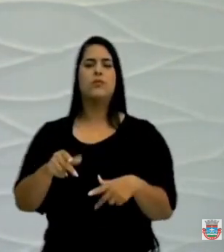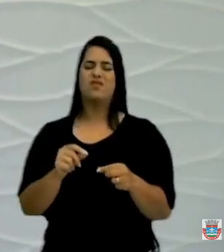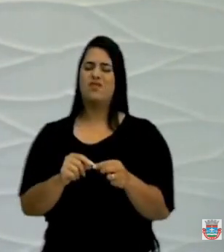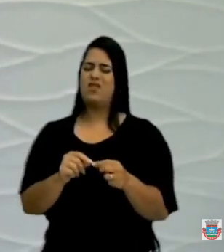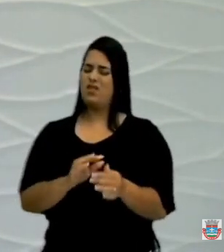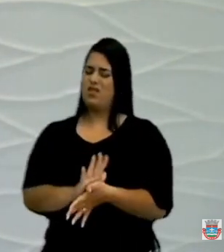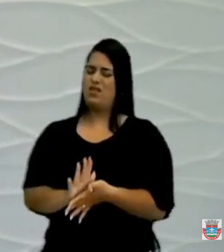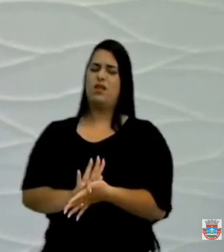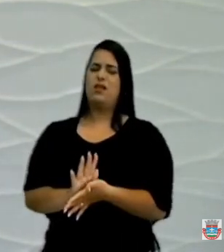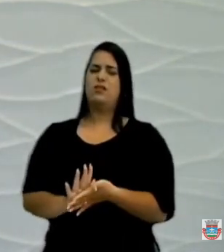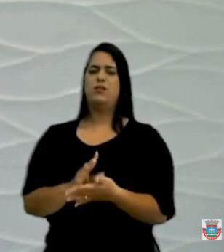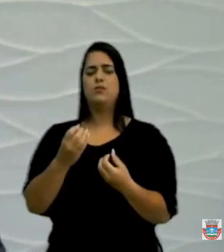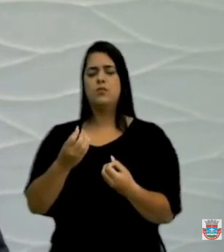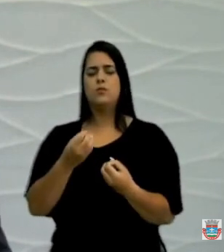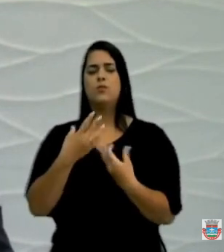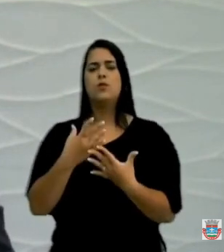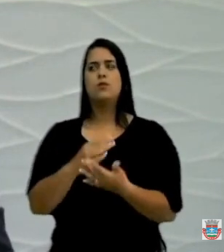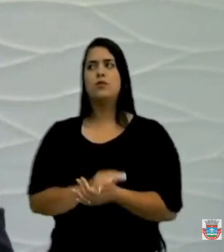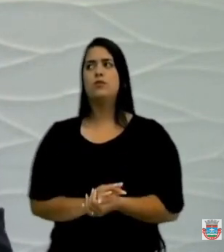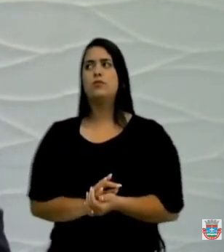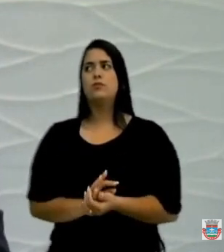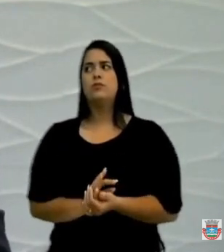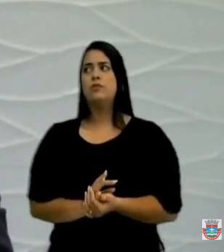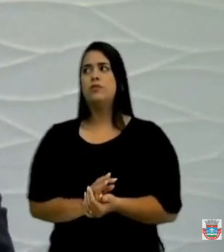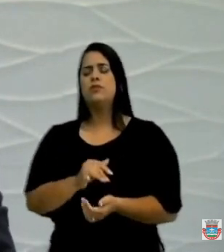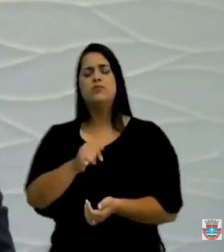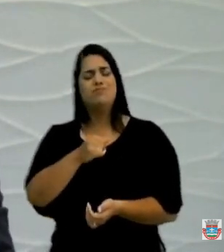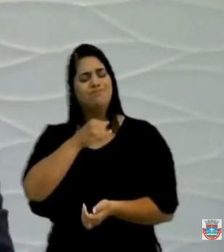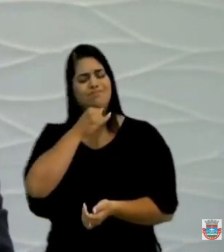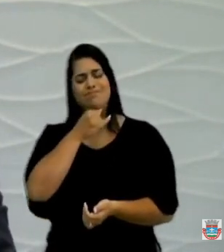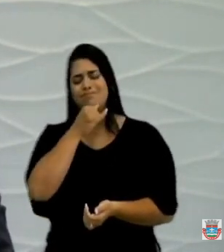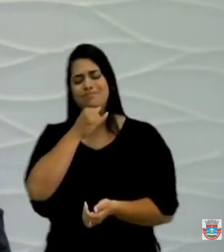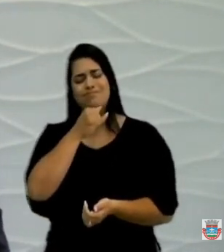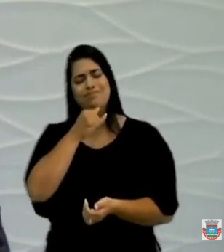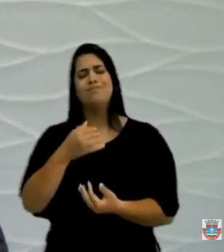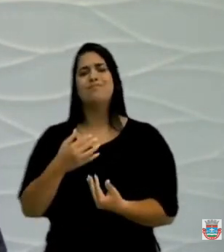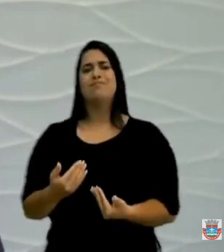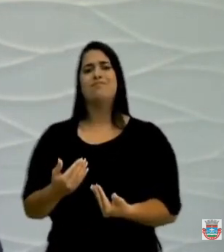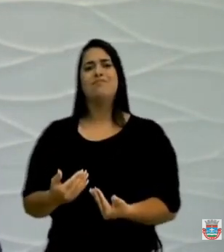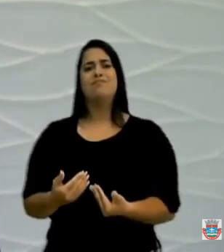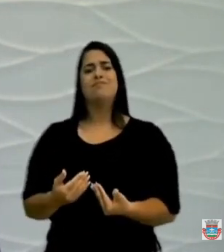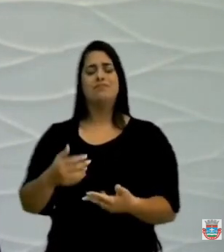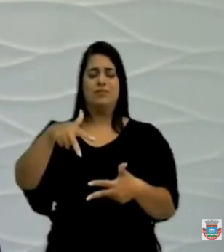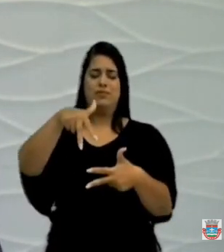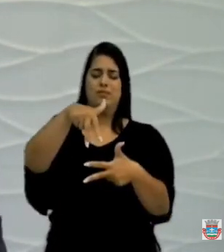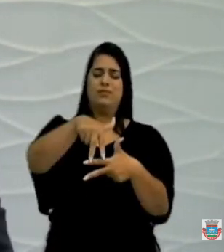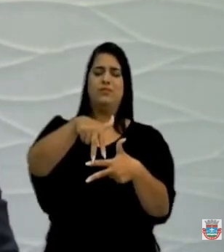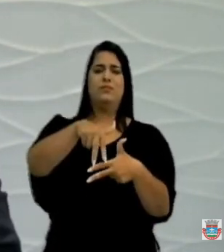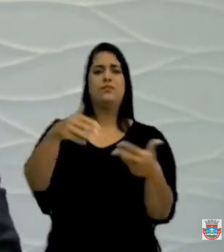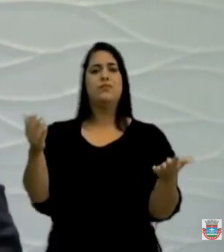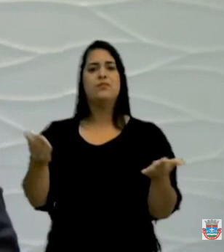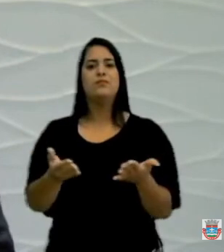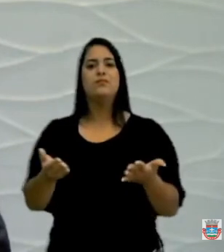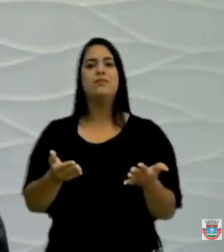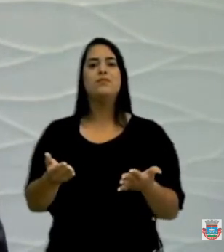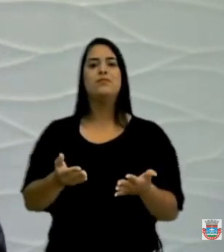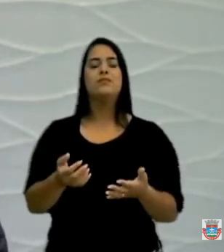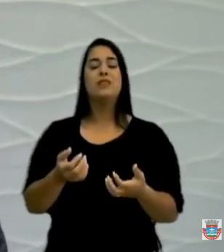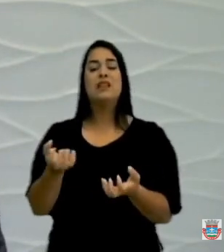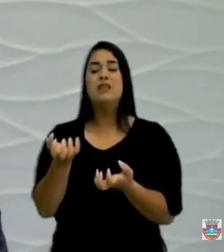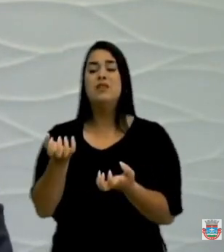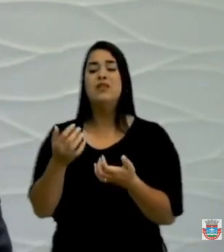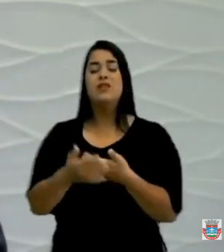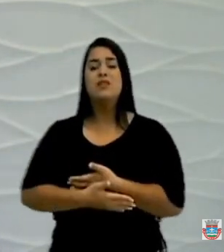dela. Então, fica essa tristeza aqui, gravada nessa tribuna no dia de hoje, eu quero que vocês